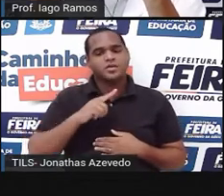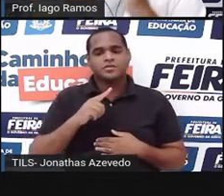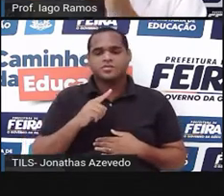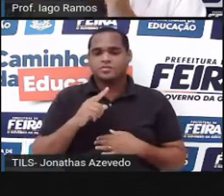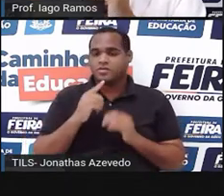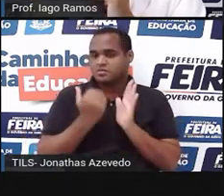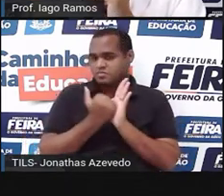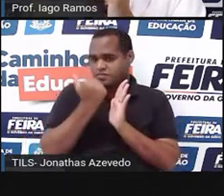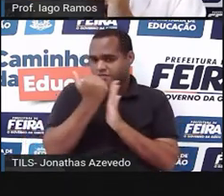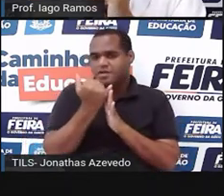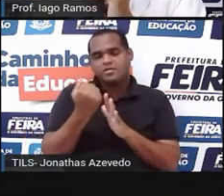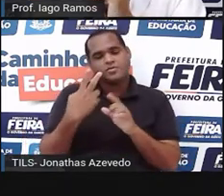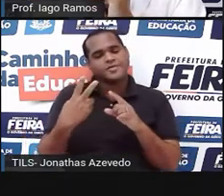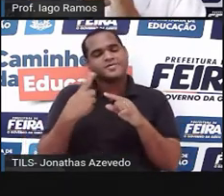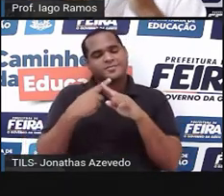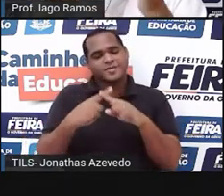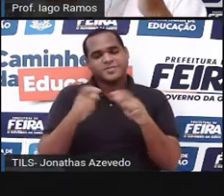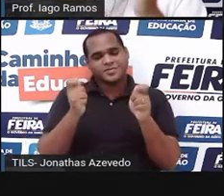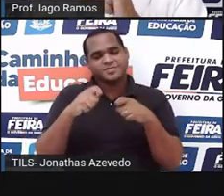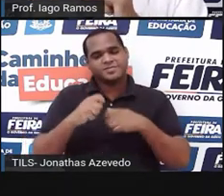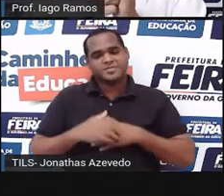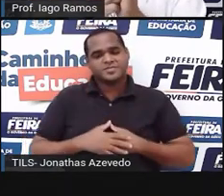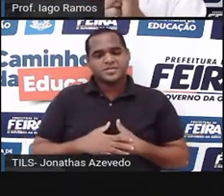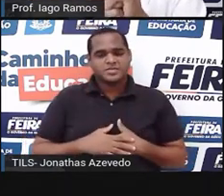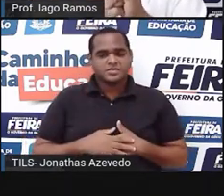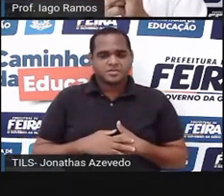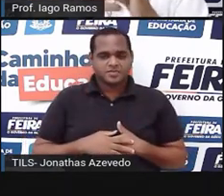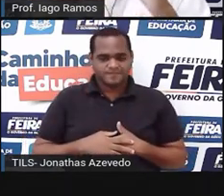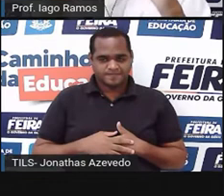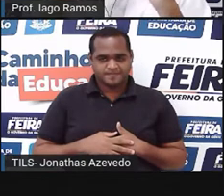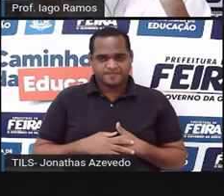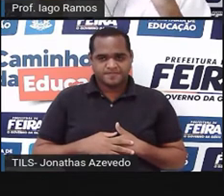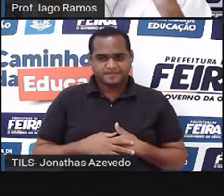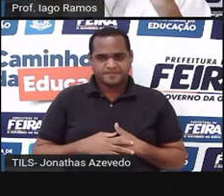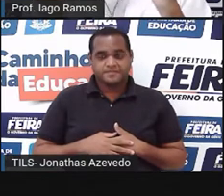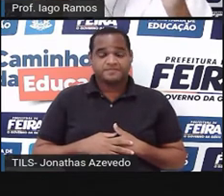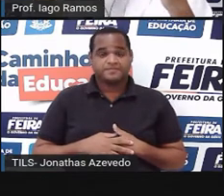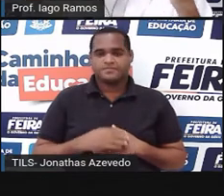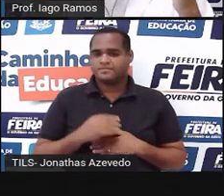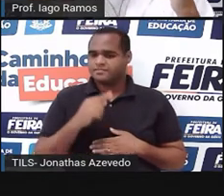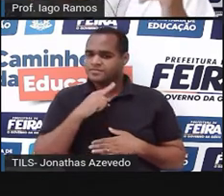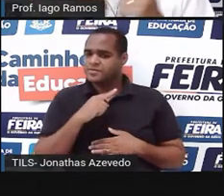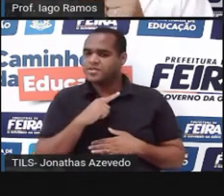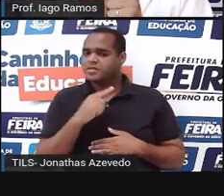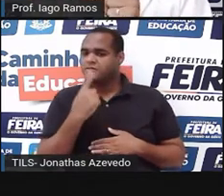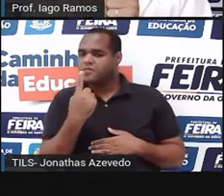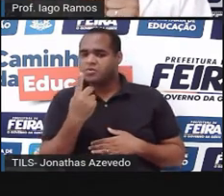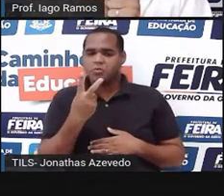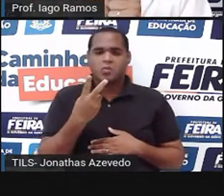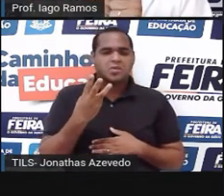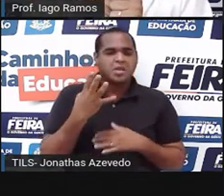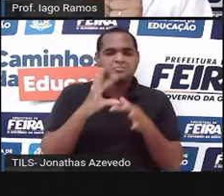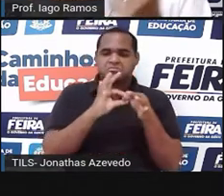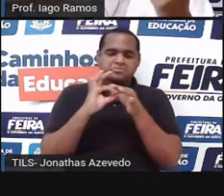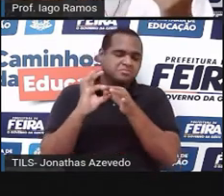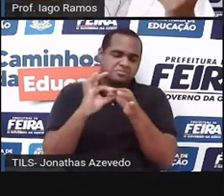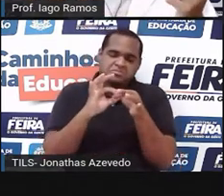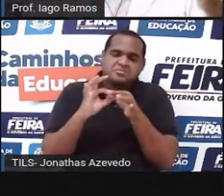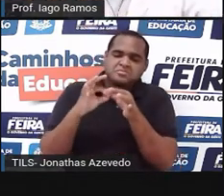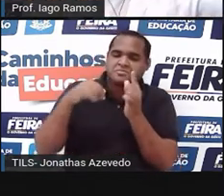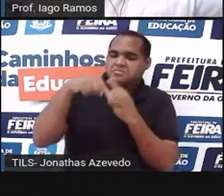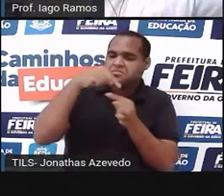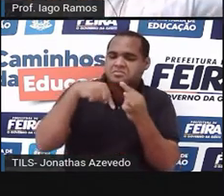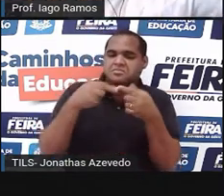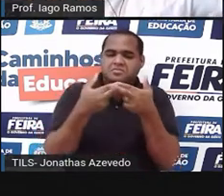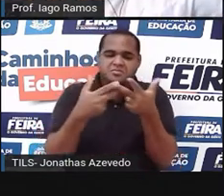multiplicando por 2. Ou, se duas grandezas ou mais grandezas se relacionam de uma